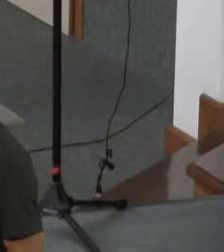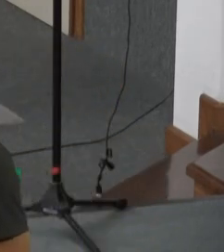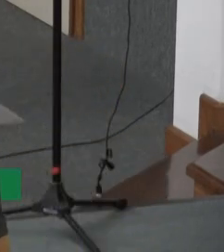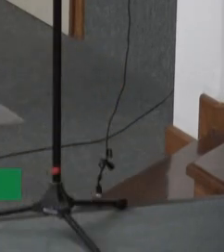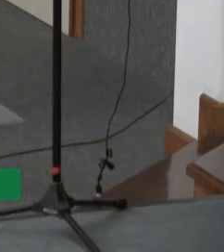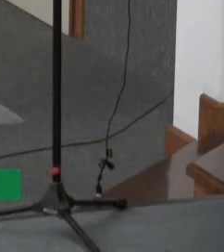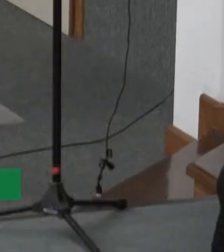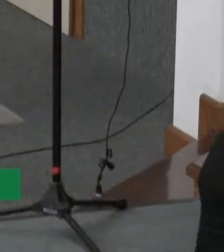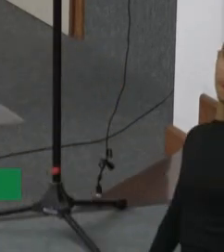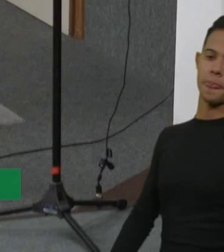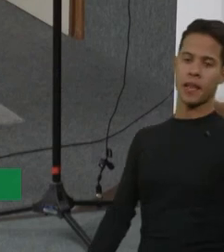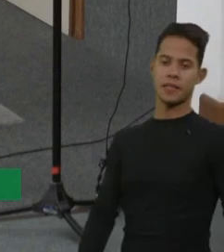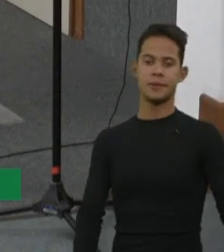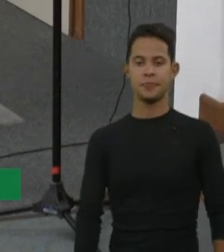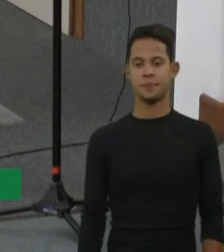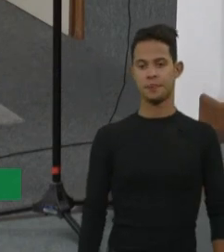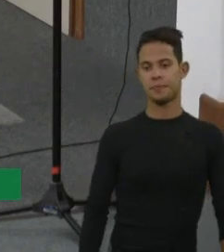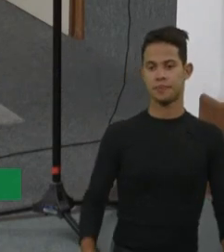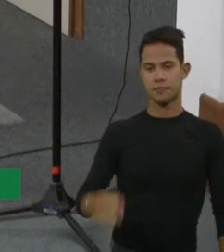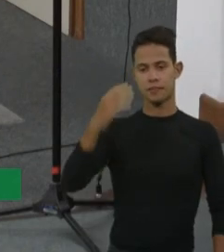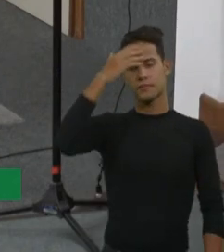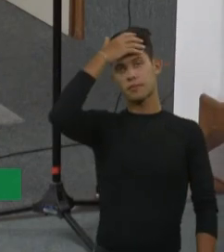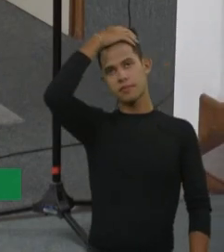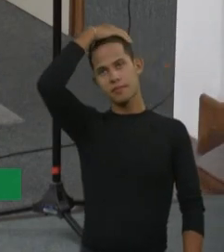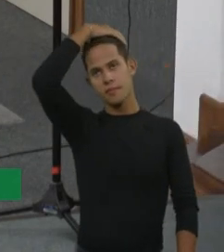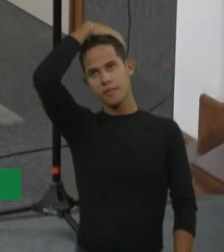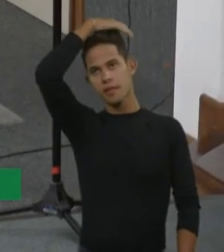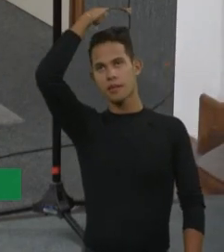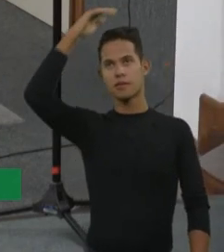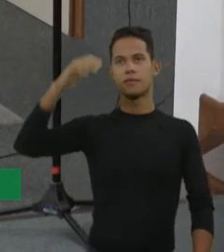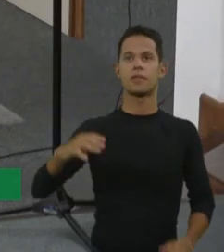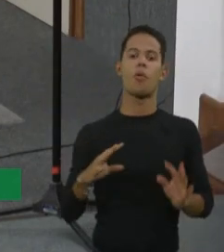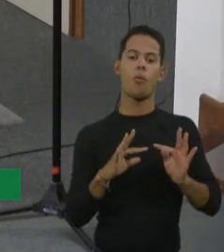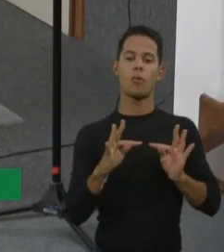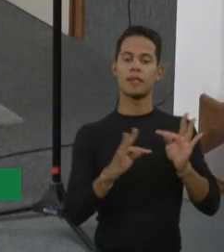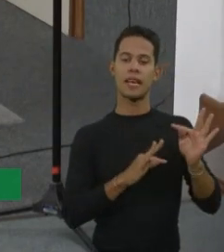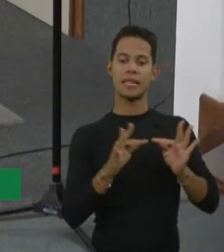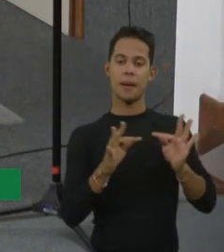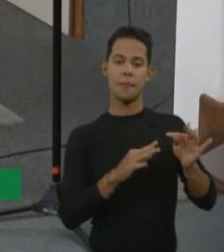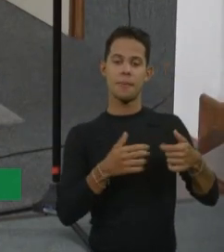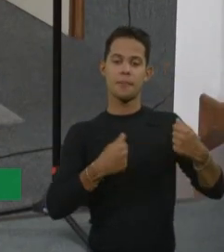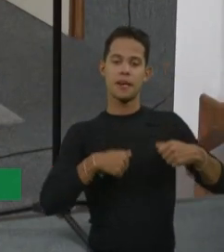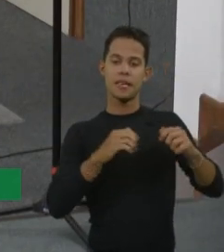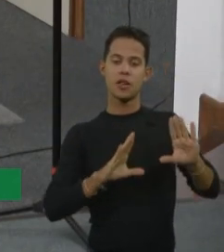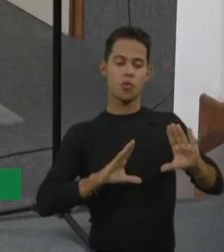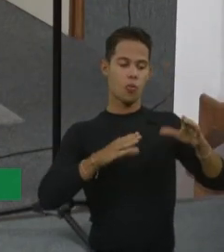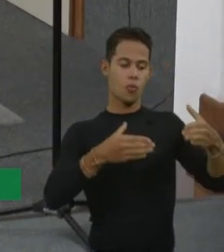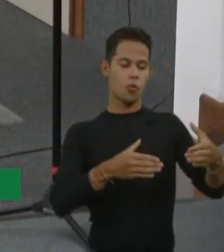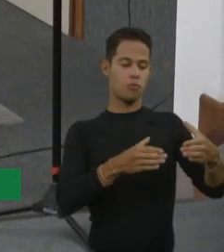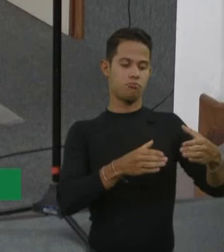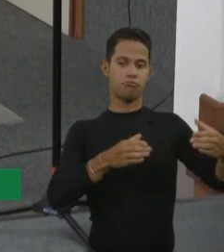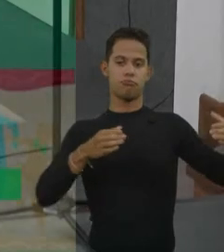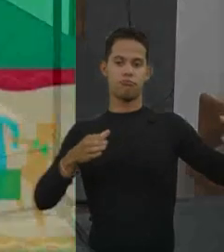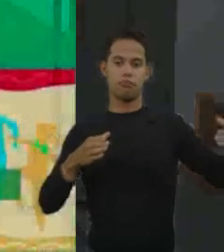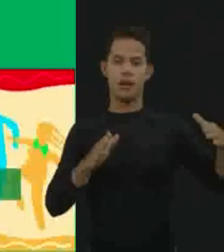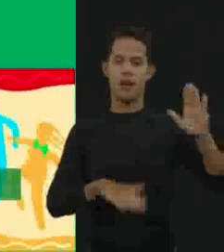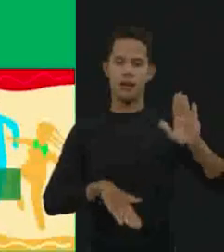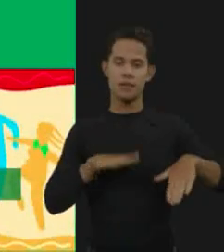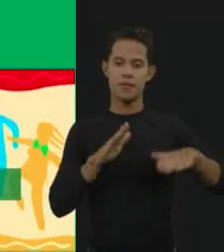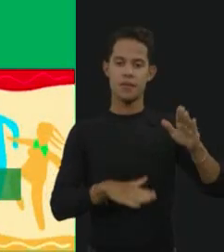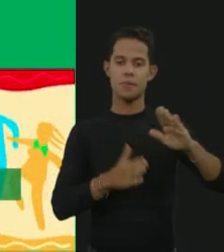imaginam, a gente precisa de uma equipe enorme pra tratar, né? A gente tem o tratamento geral que vão desde as infecções, das